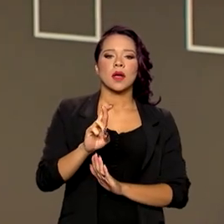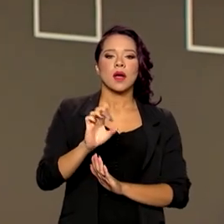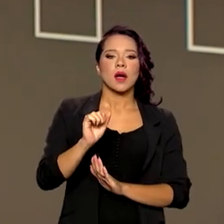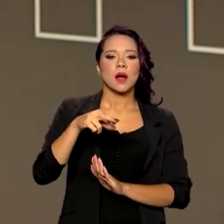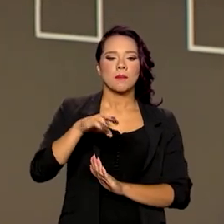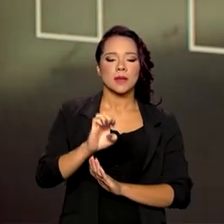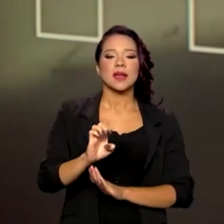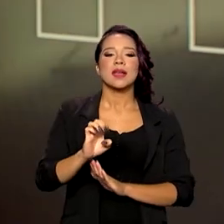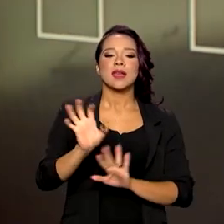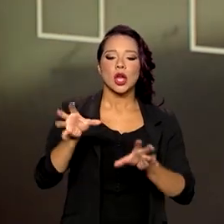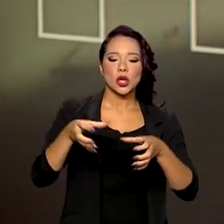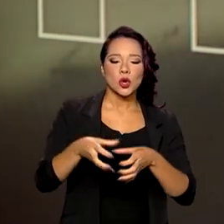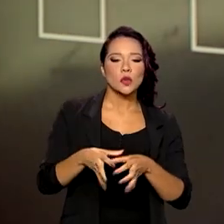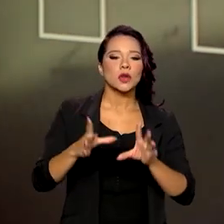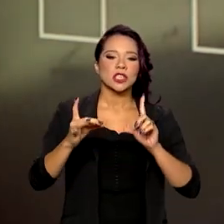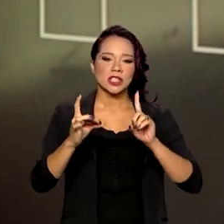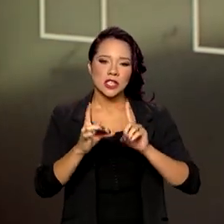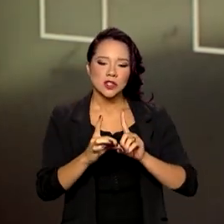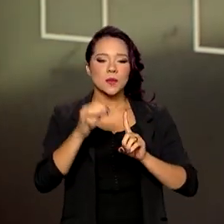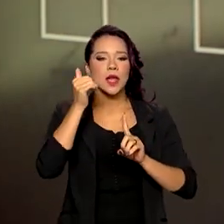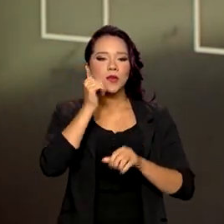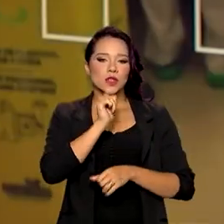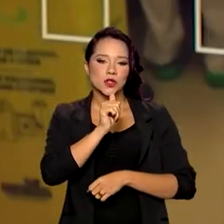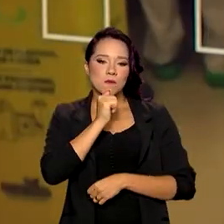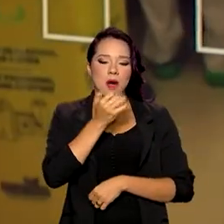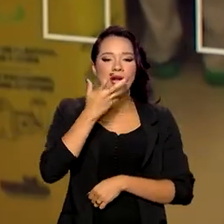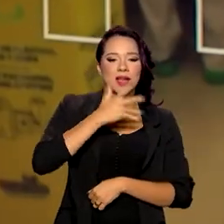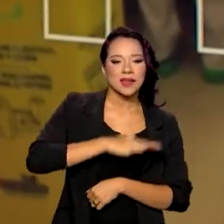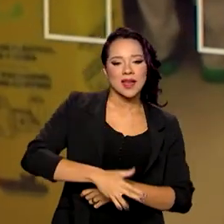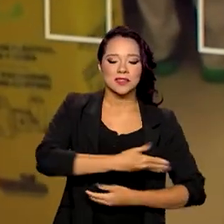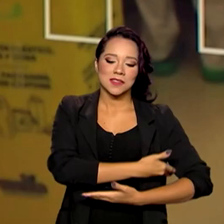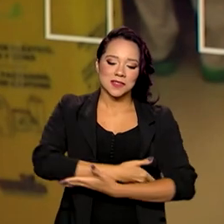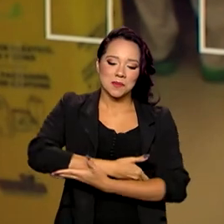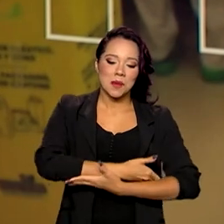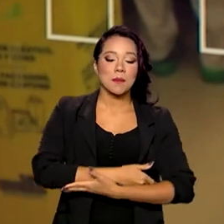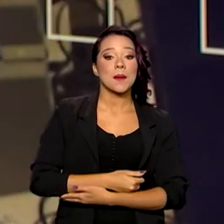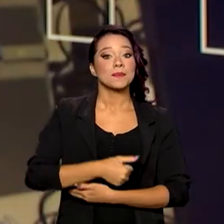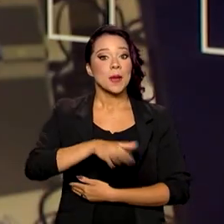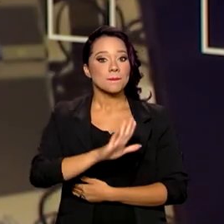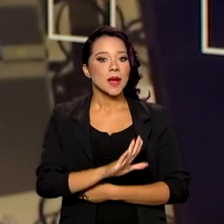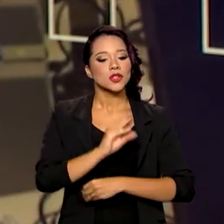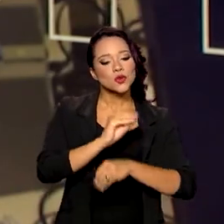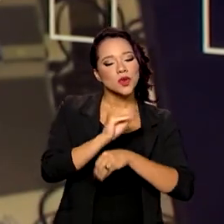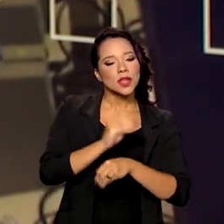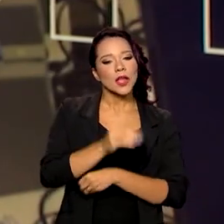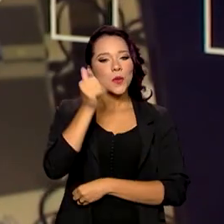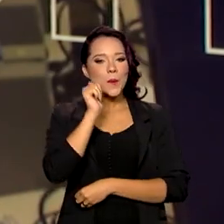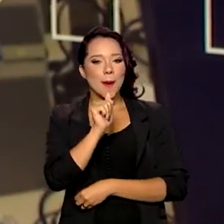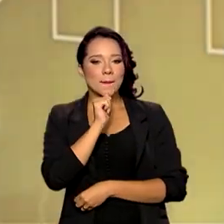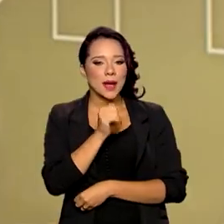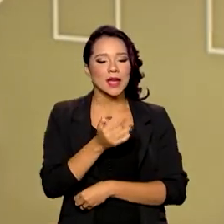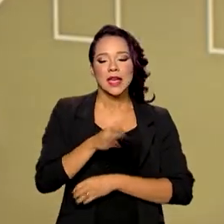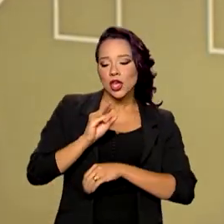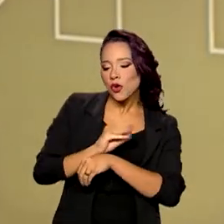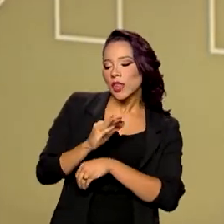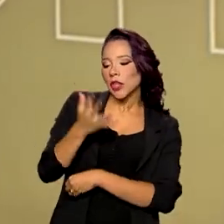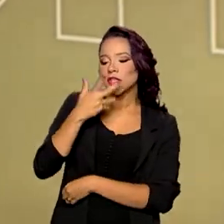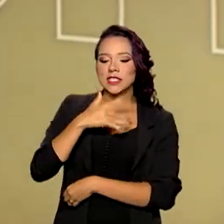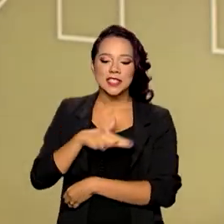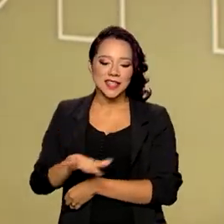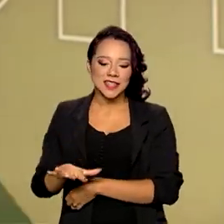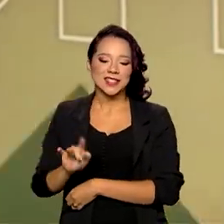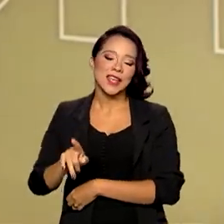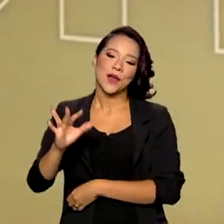Rede de Atenção Materno-Infantil. Mais cuidados para a mãe e para as nossas crianças, que são